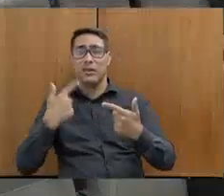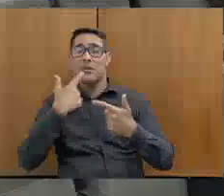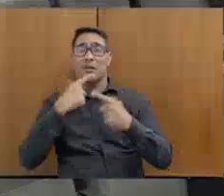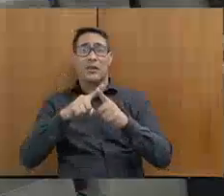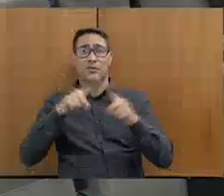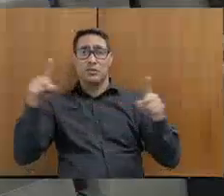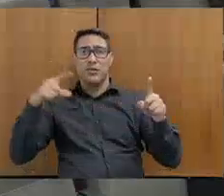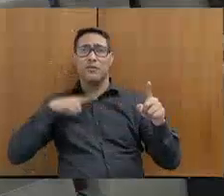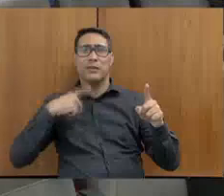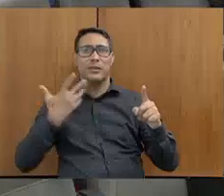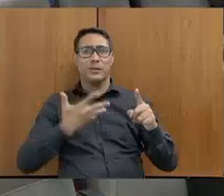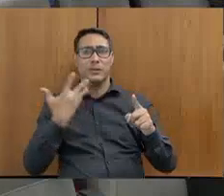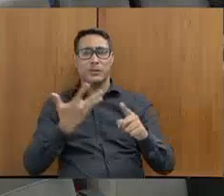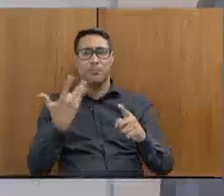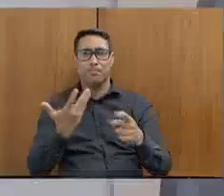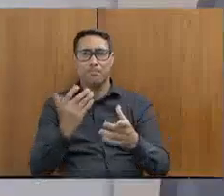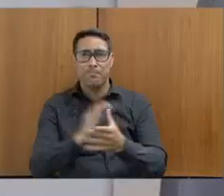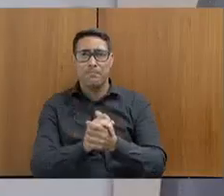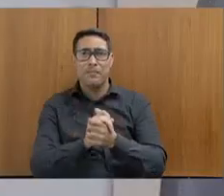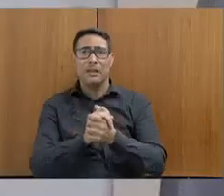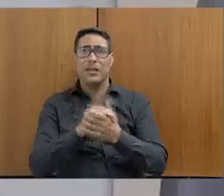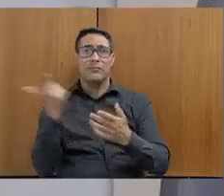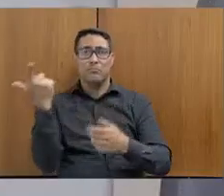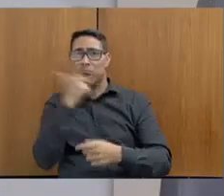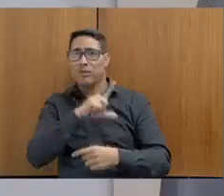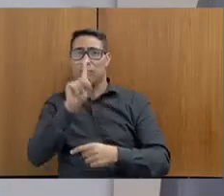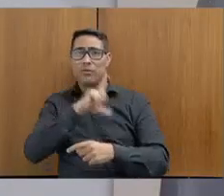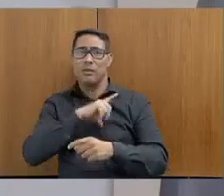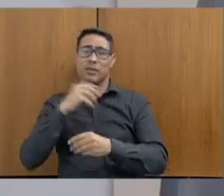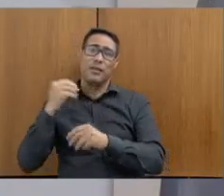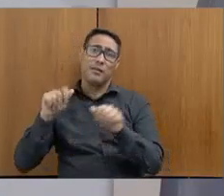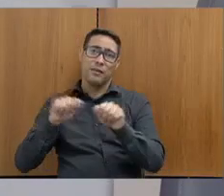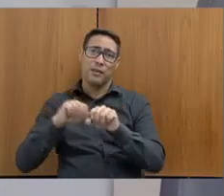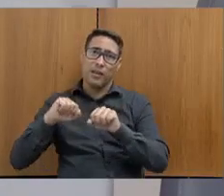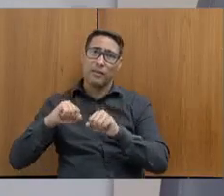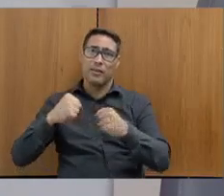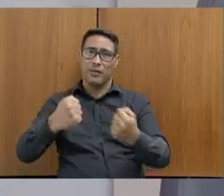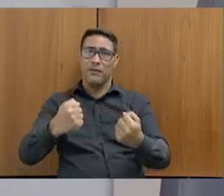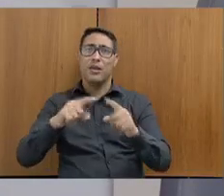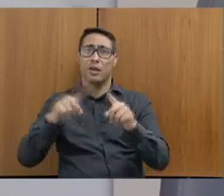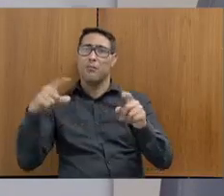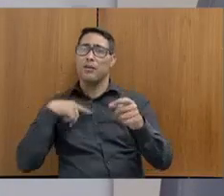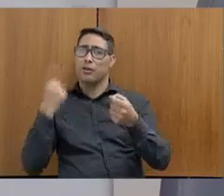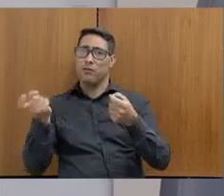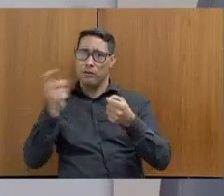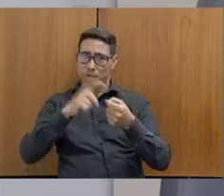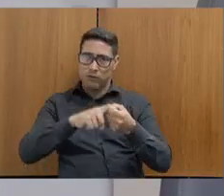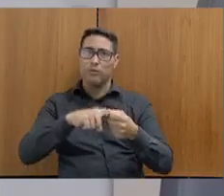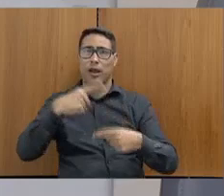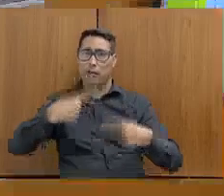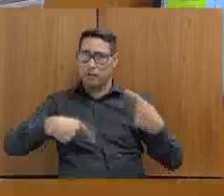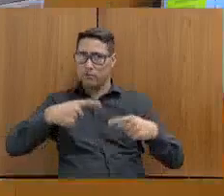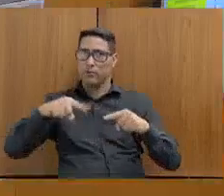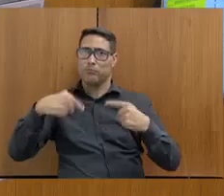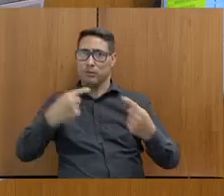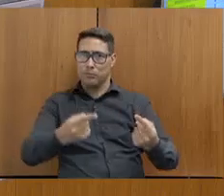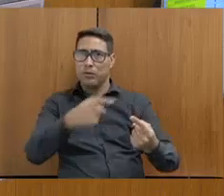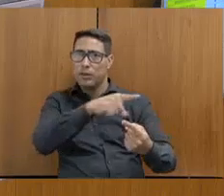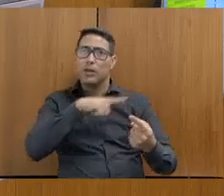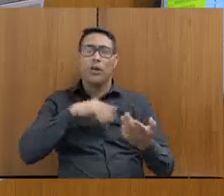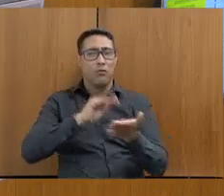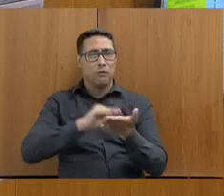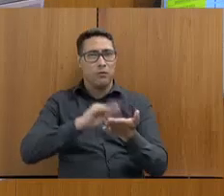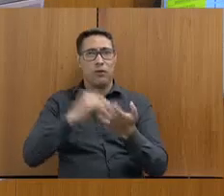que... Não consegui entregar, fazer a defesa do coisa, mas eu vou retomar essa discussão. Então, um pouco isso, a necessidade da ausência da